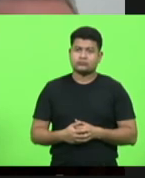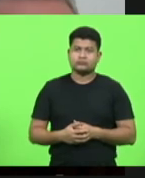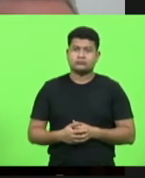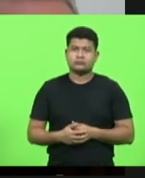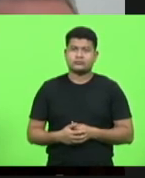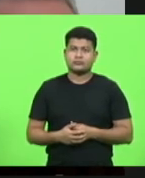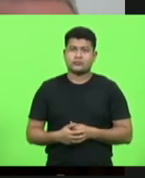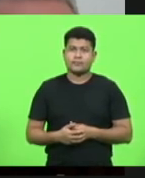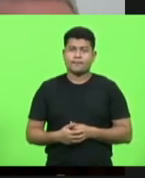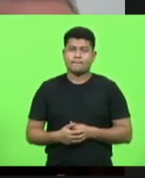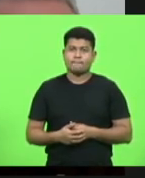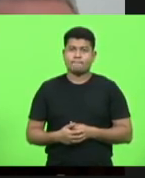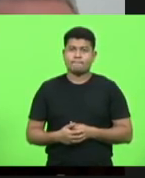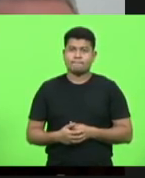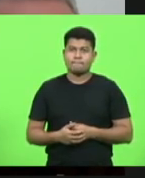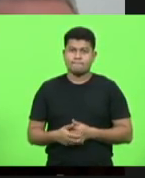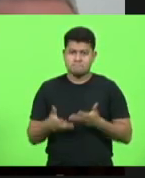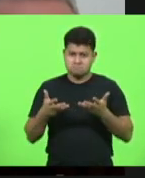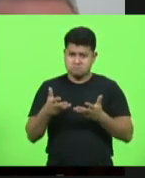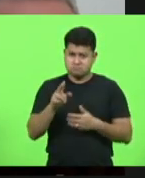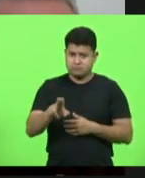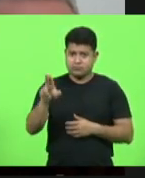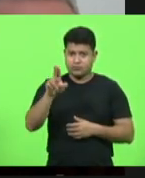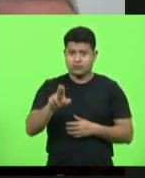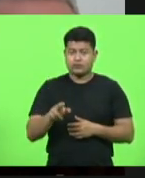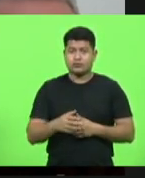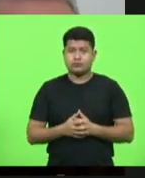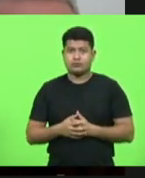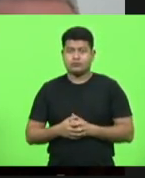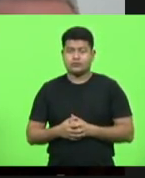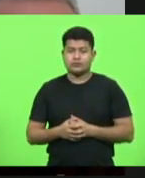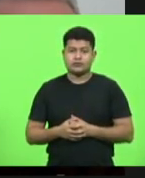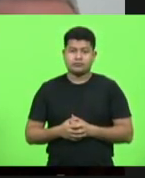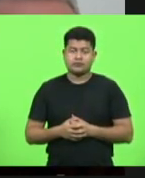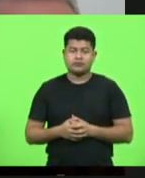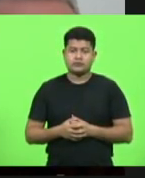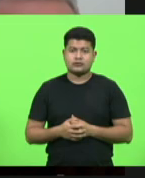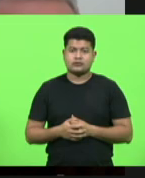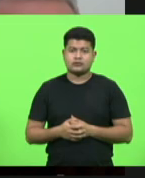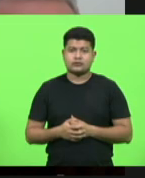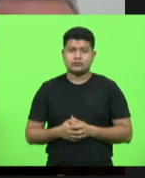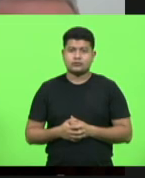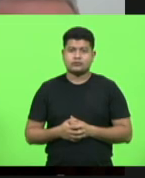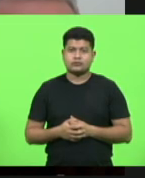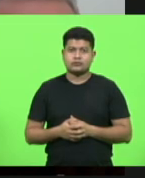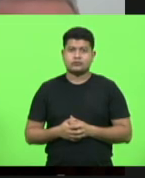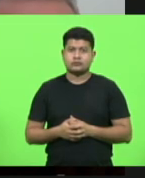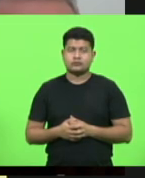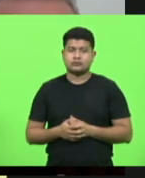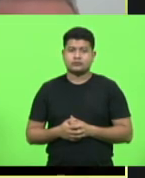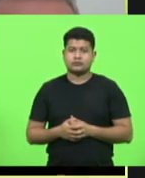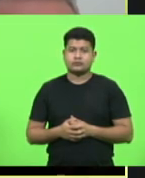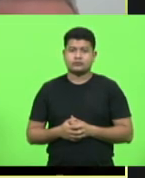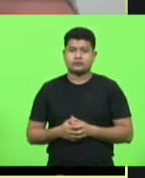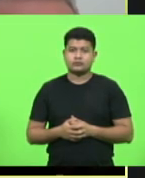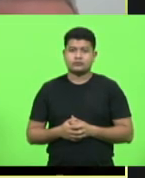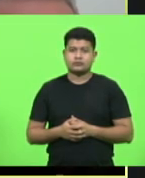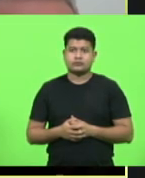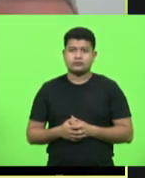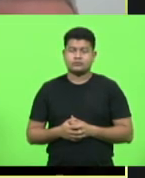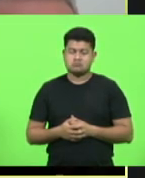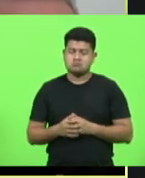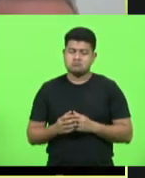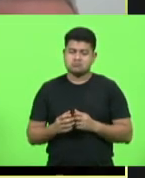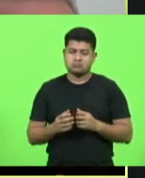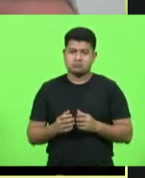o senhor utilizaria o horário ou eu faço o encerramento pode passar senhor presidente